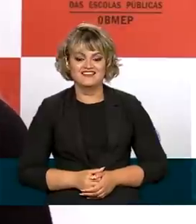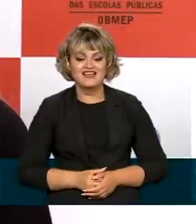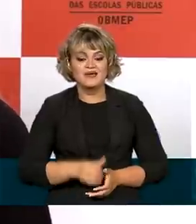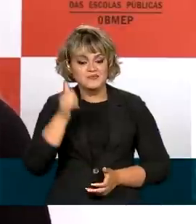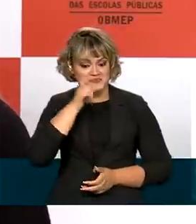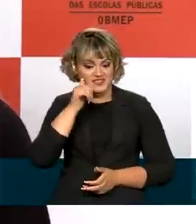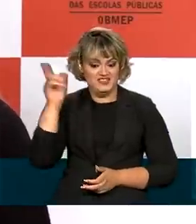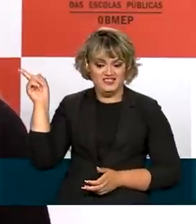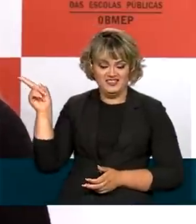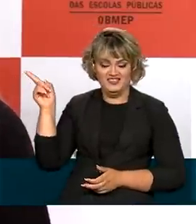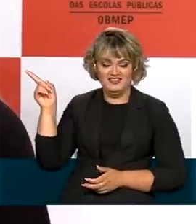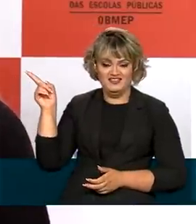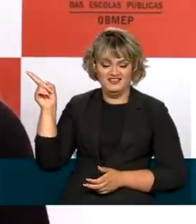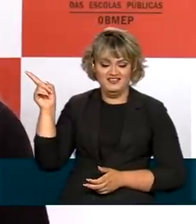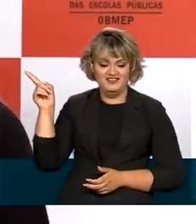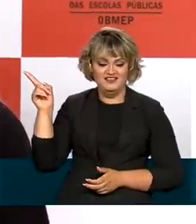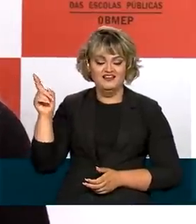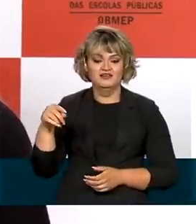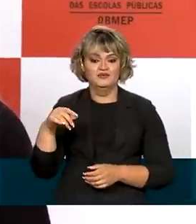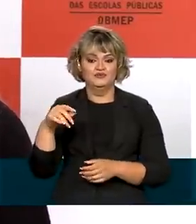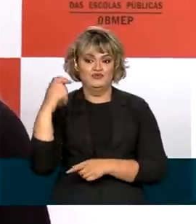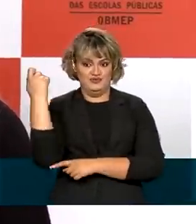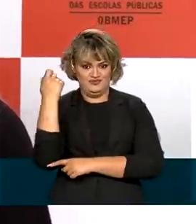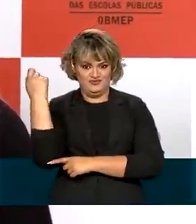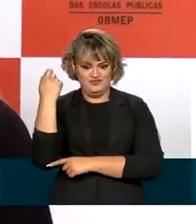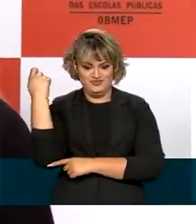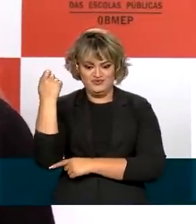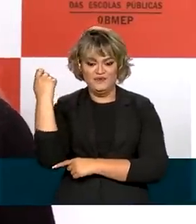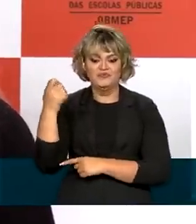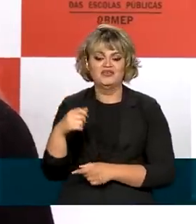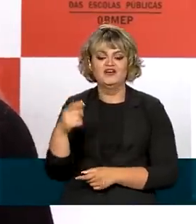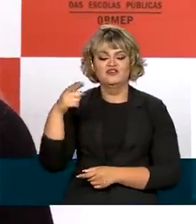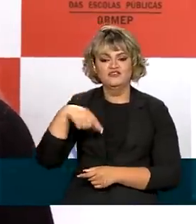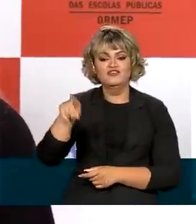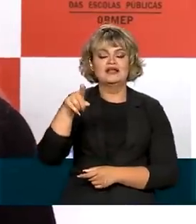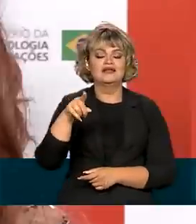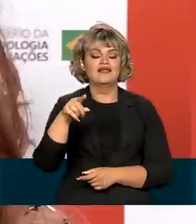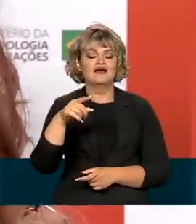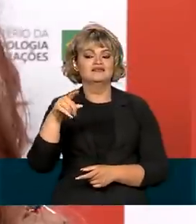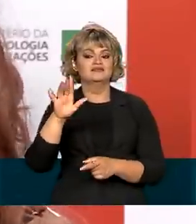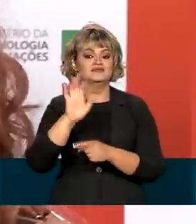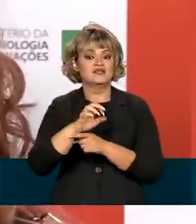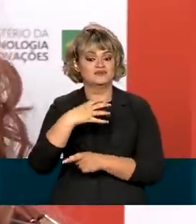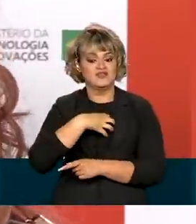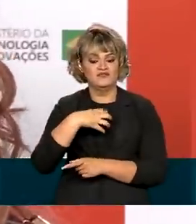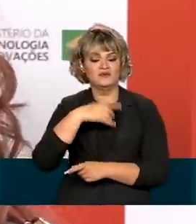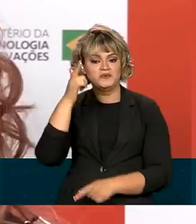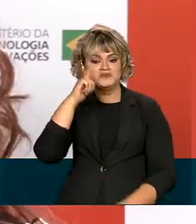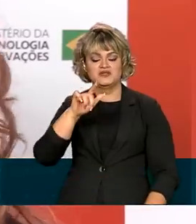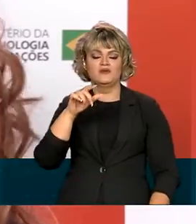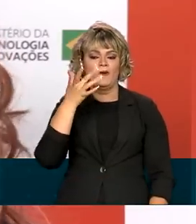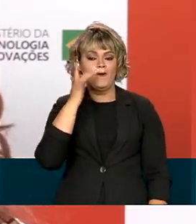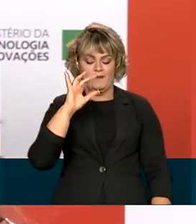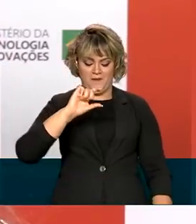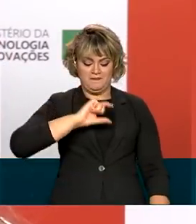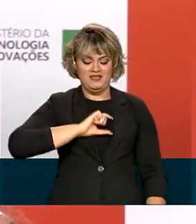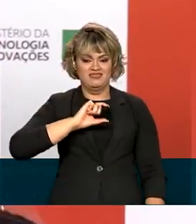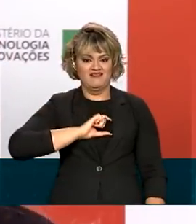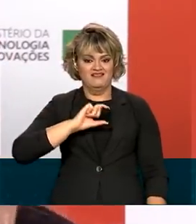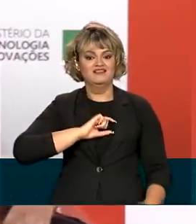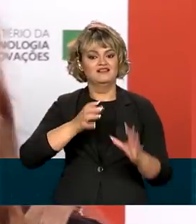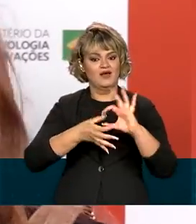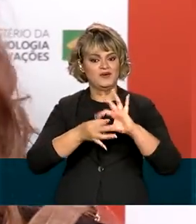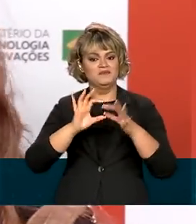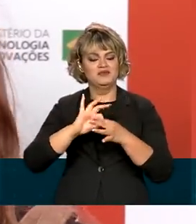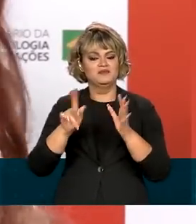Amanda, de São Lourenço do Sul, no Rio Grande do Sul, foi buscar em Salvador, na Bahia, a medalha de ouro que conquistou na Olimpíada